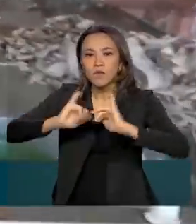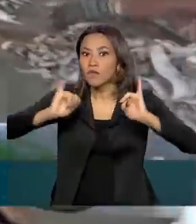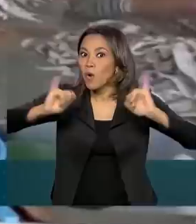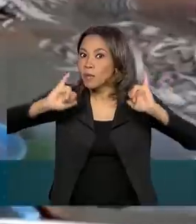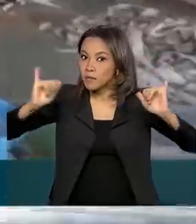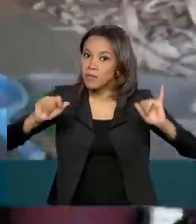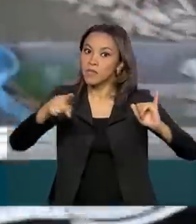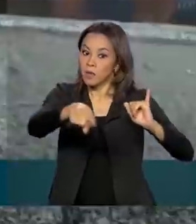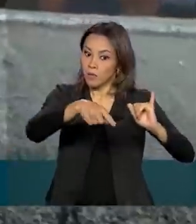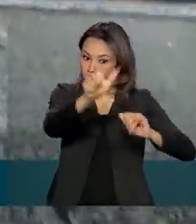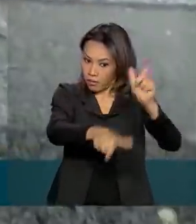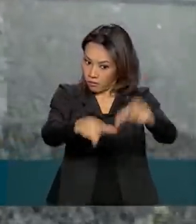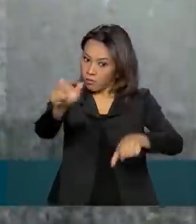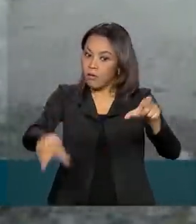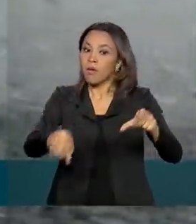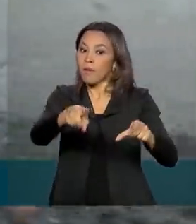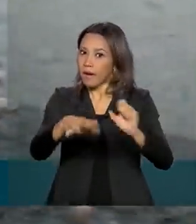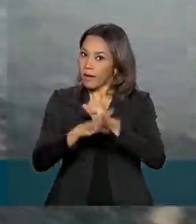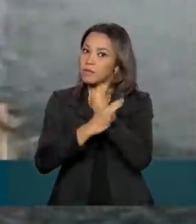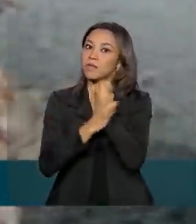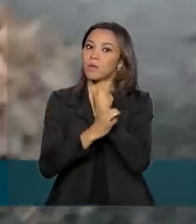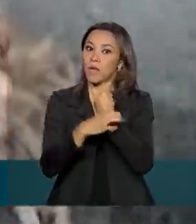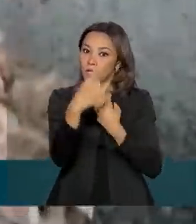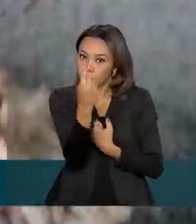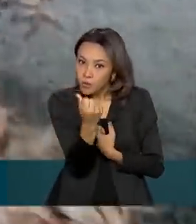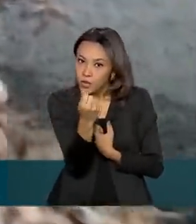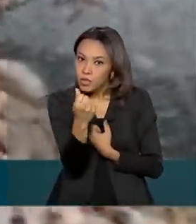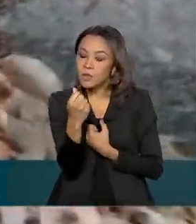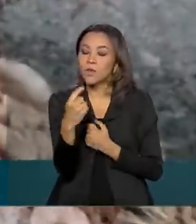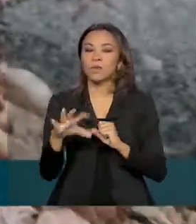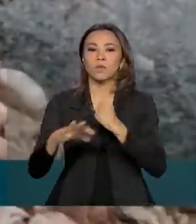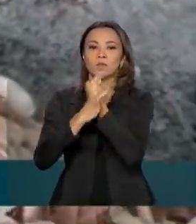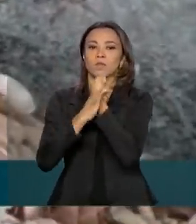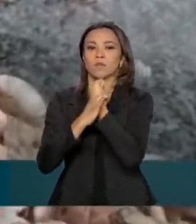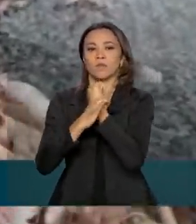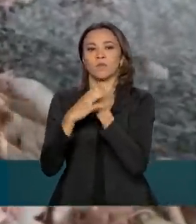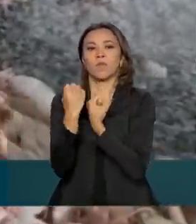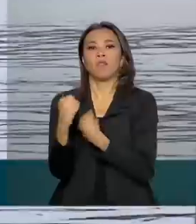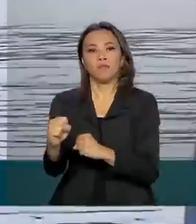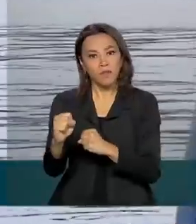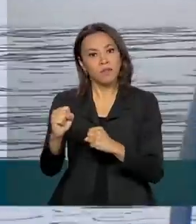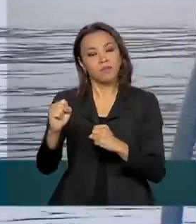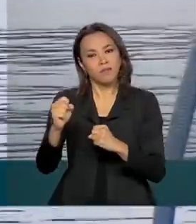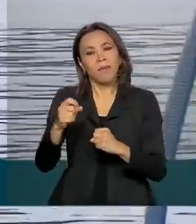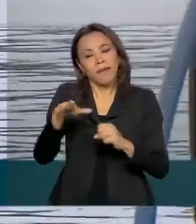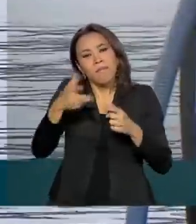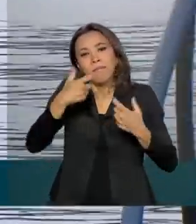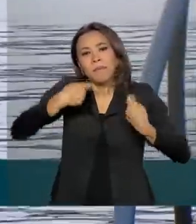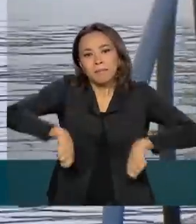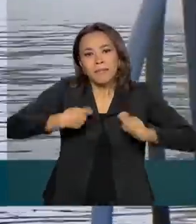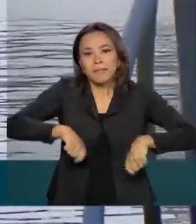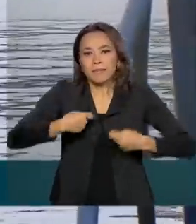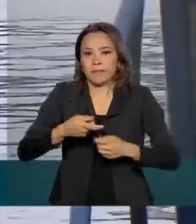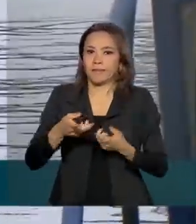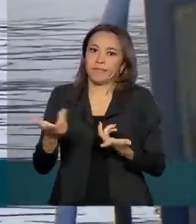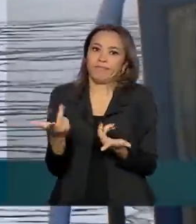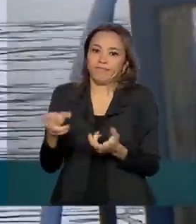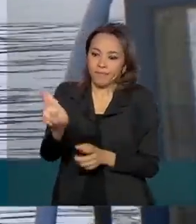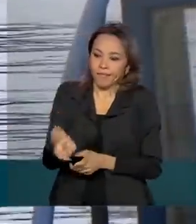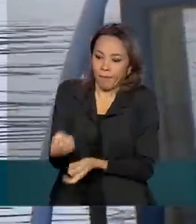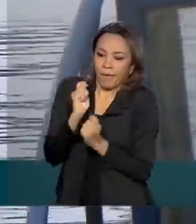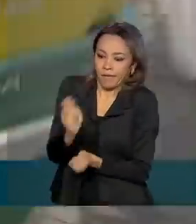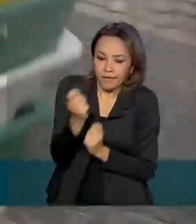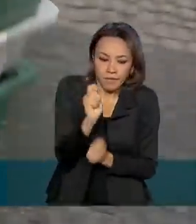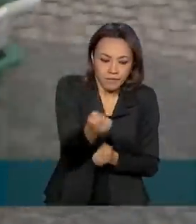senhas. Tudo para garantir que o dinheiro do seguro defeso chegue a quem realmente depende da pesca para sobreviver e